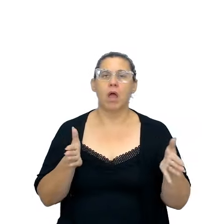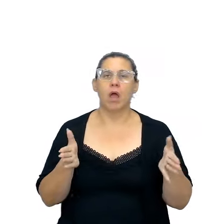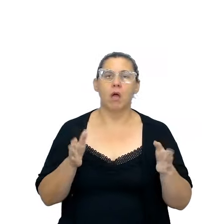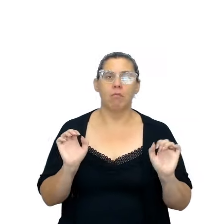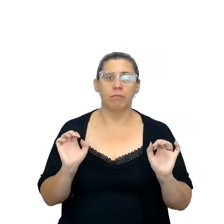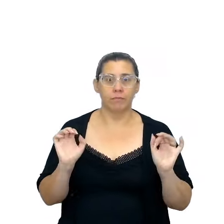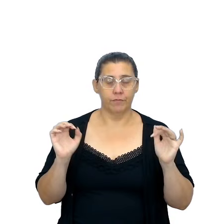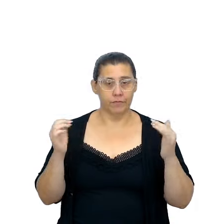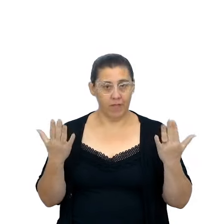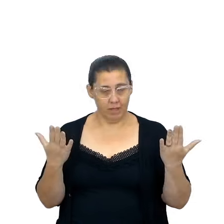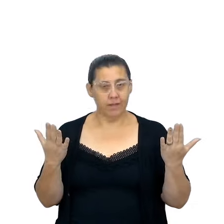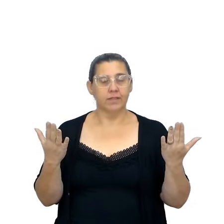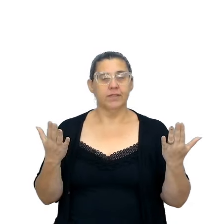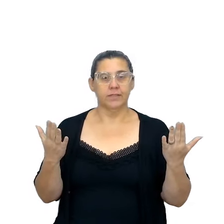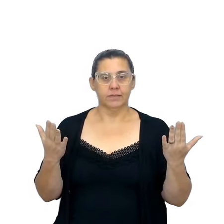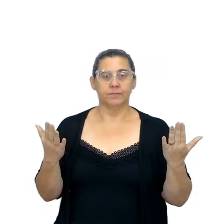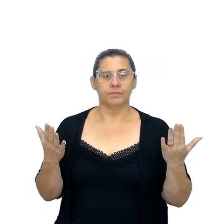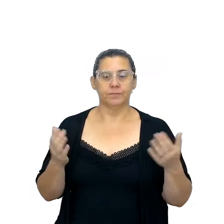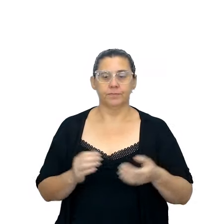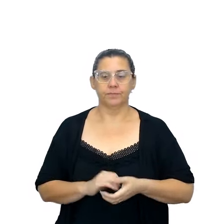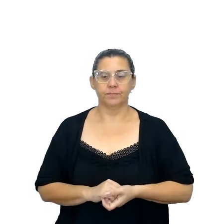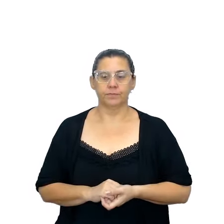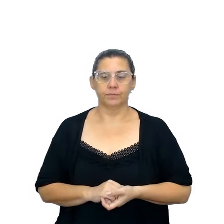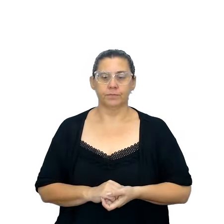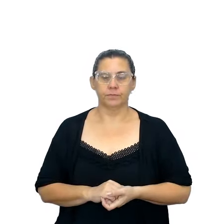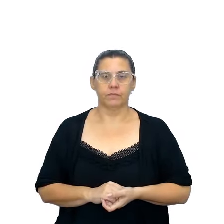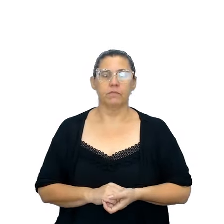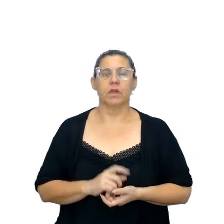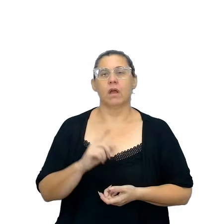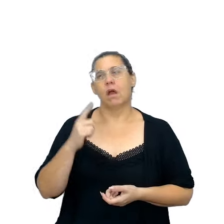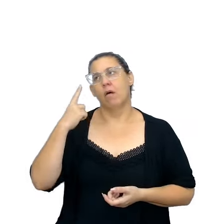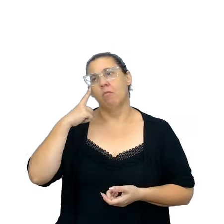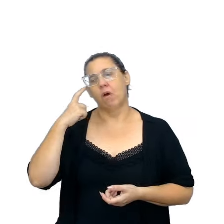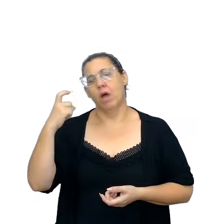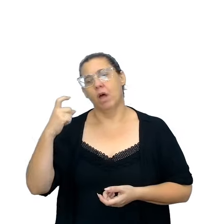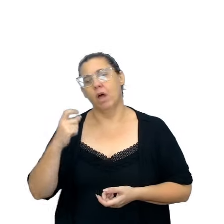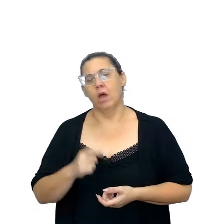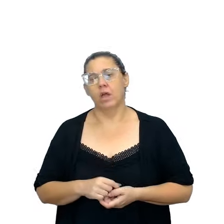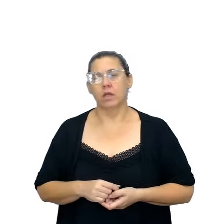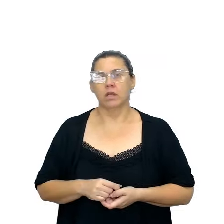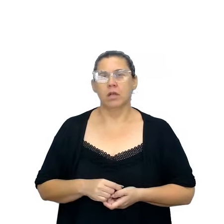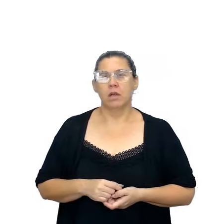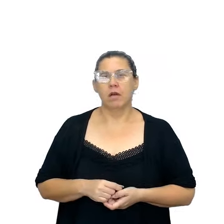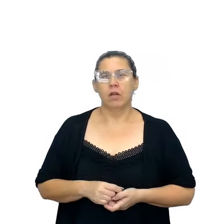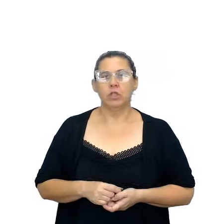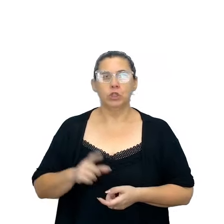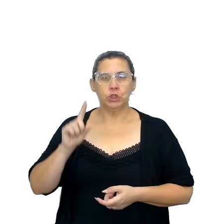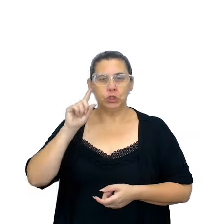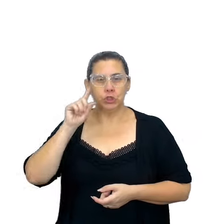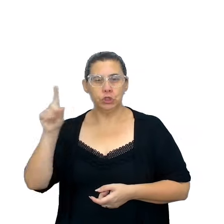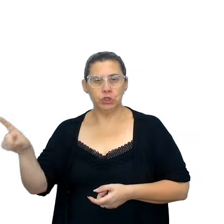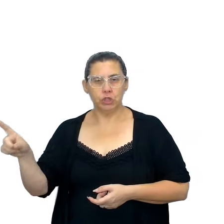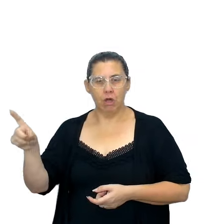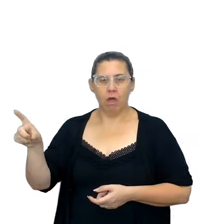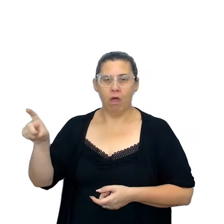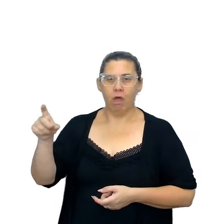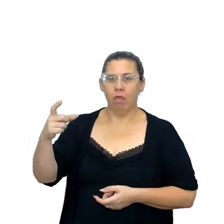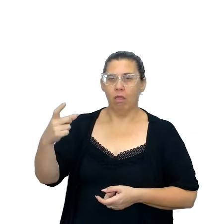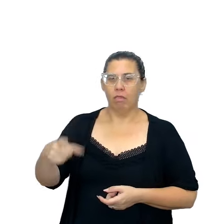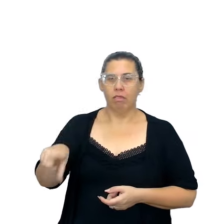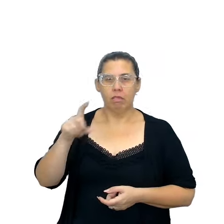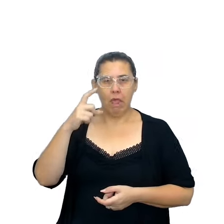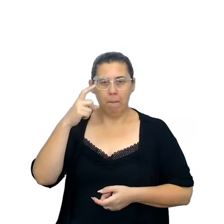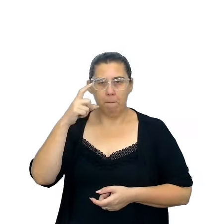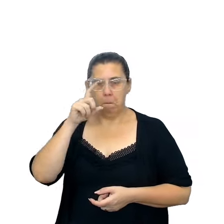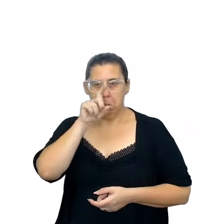festas, né, e era, era uma ideia de, de Halloween, né, e aí acabou virando uma peça de